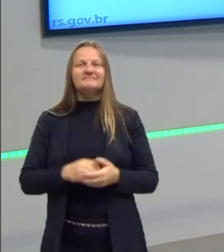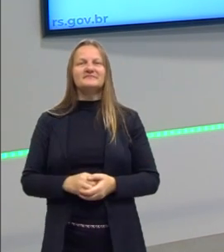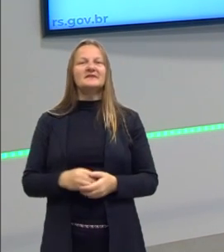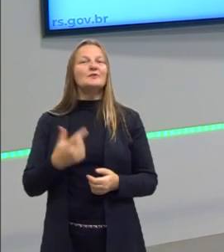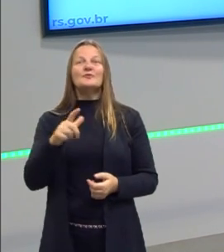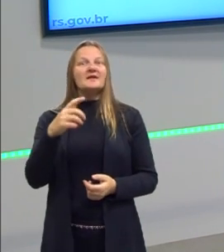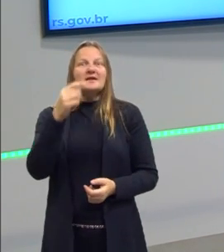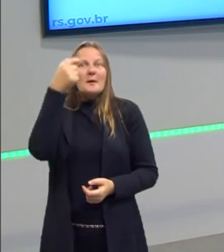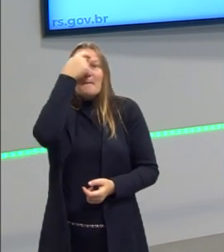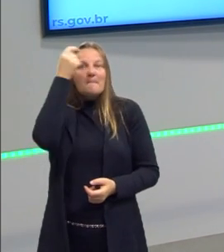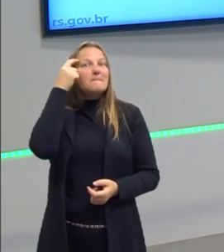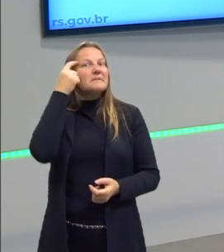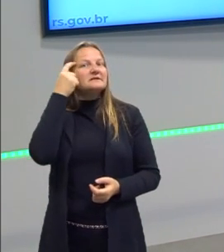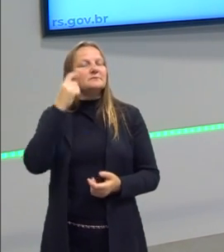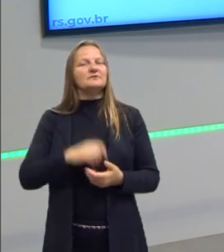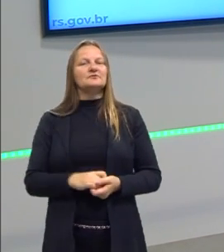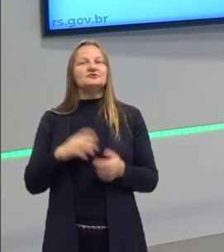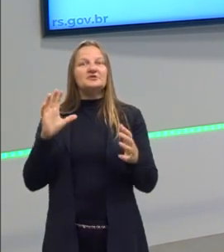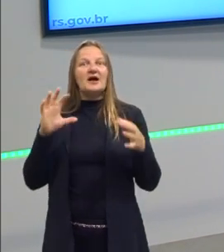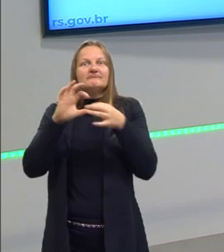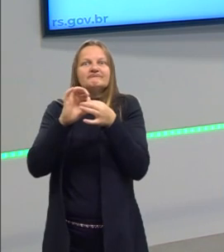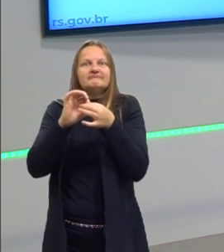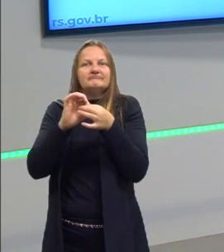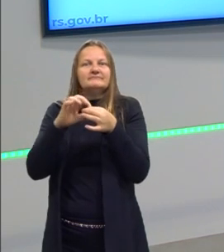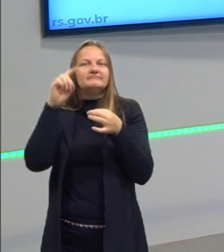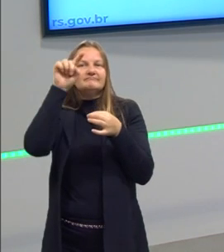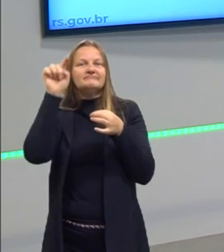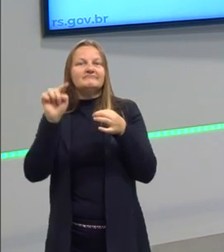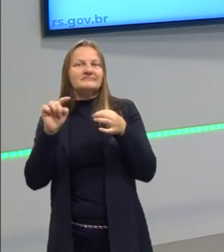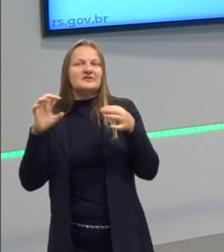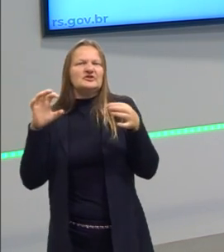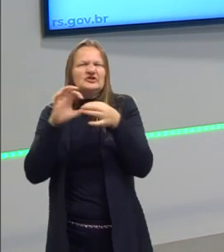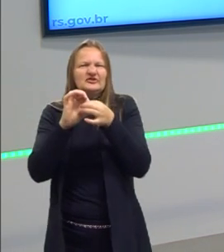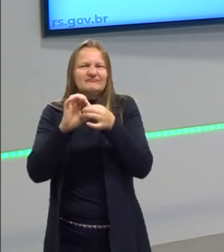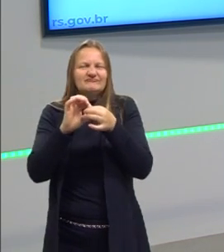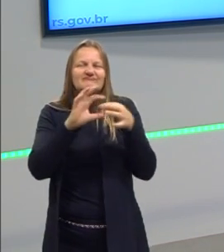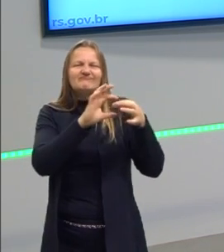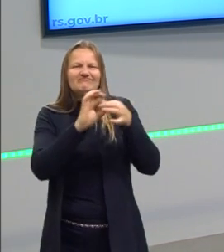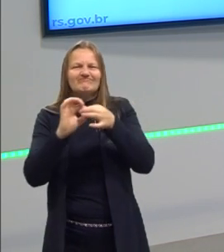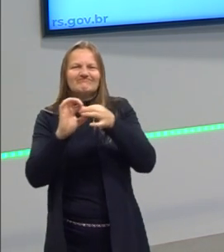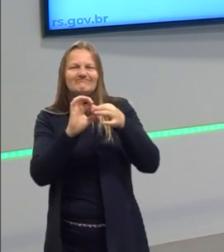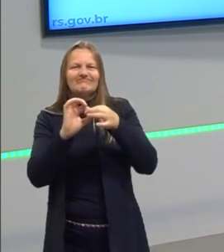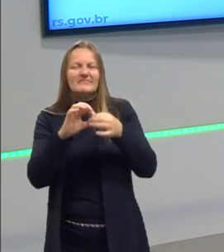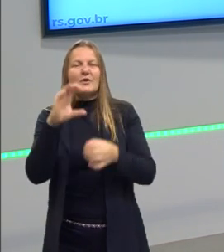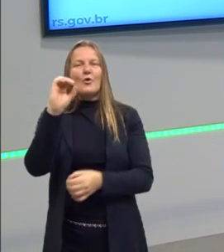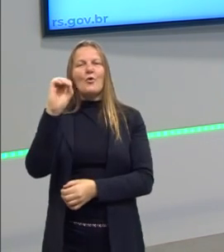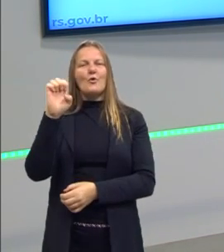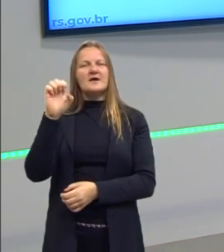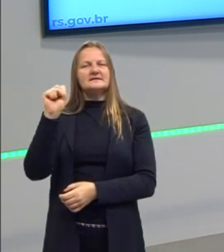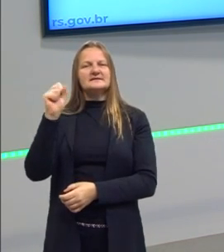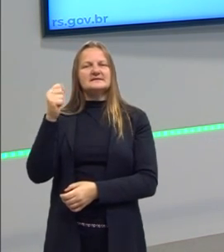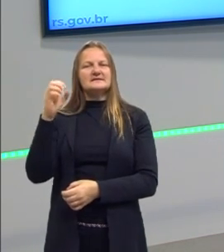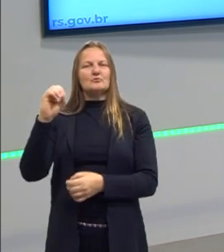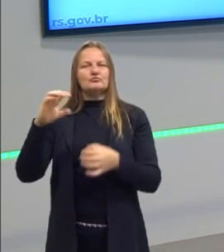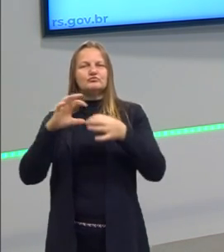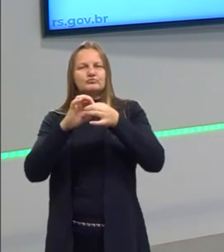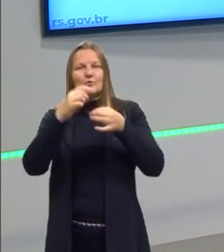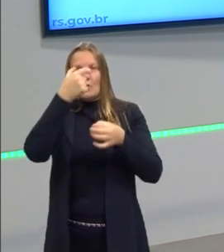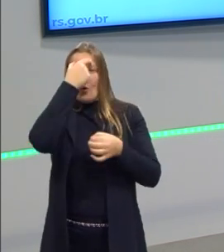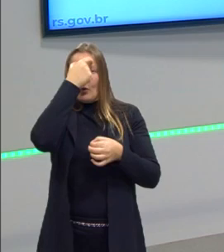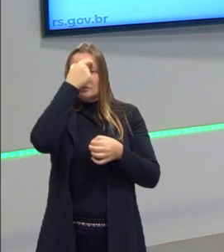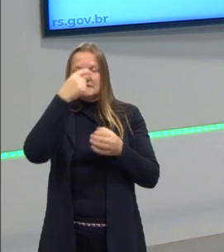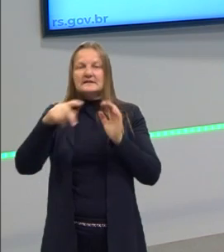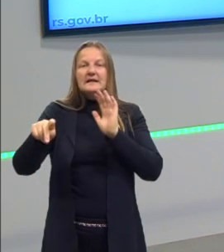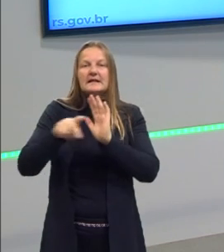tem como pensar em nada. Nós já estamos pensando em algum objeto, em alguma coisa. Isso que o, então, a consciência é sempre consciência de,